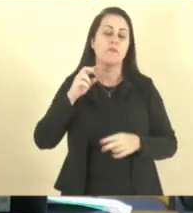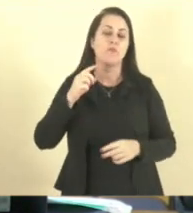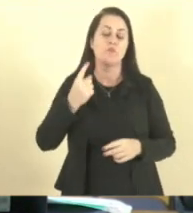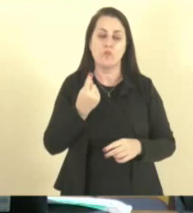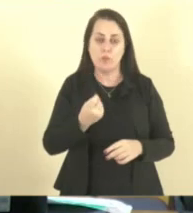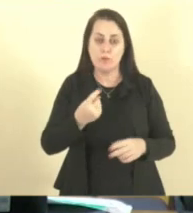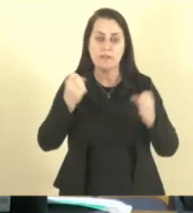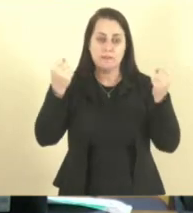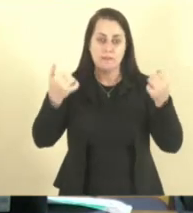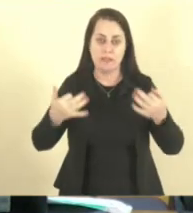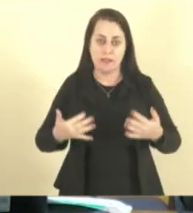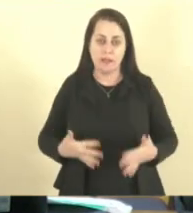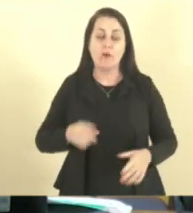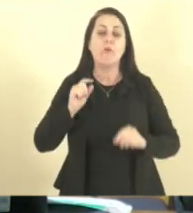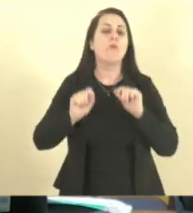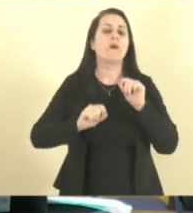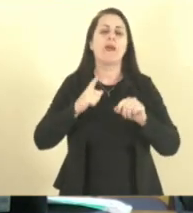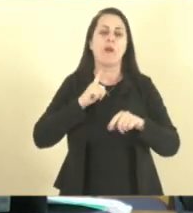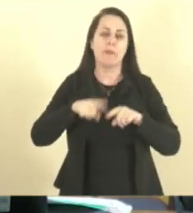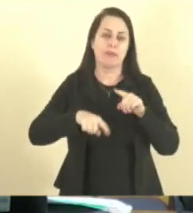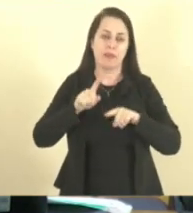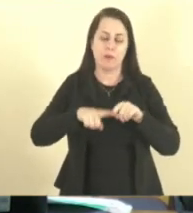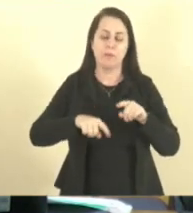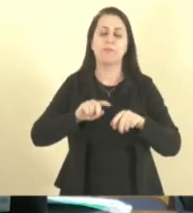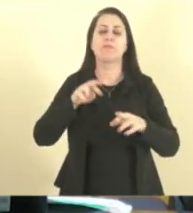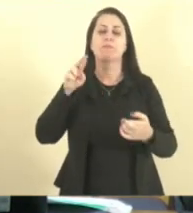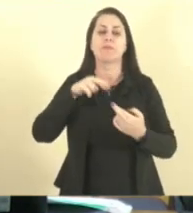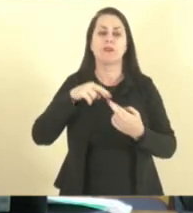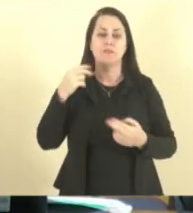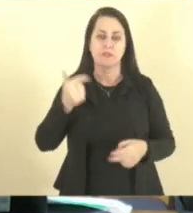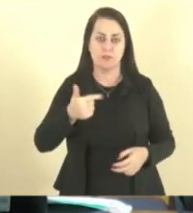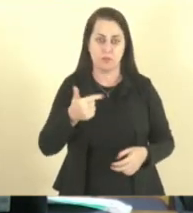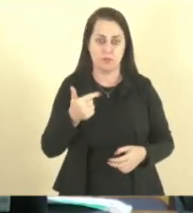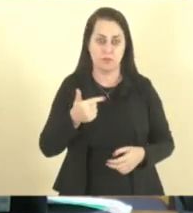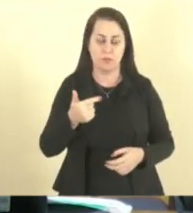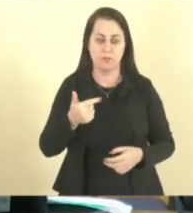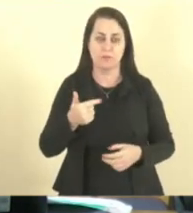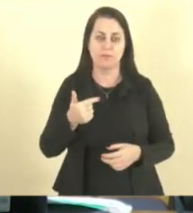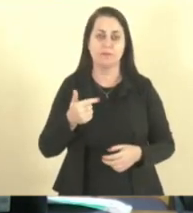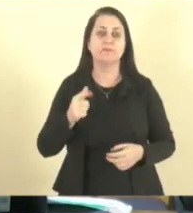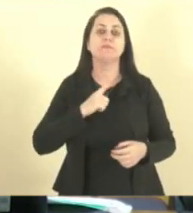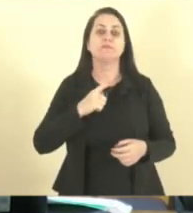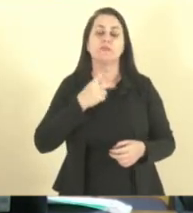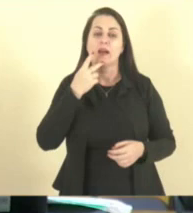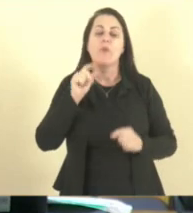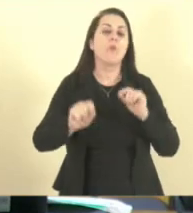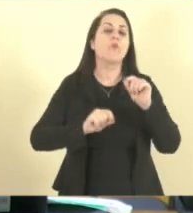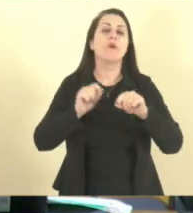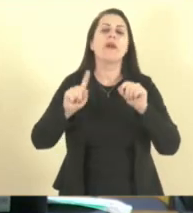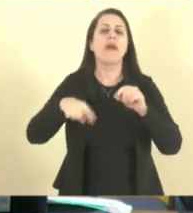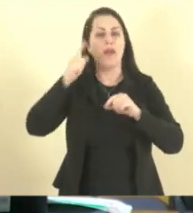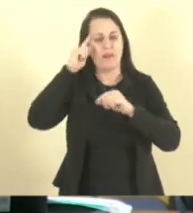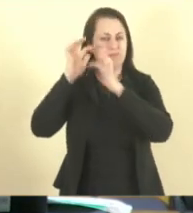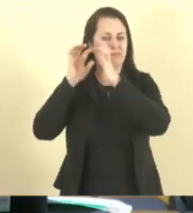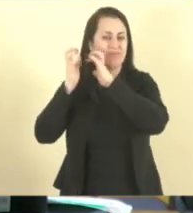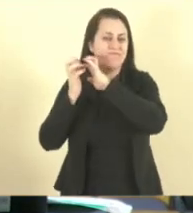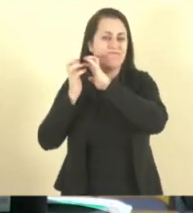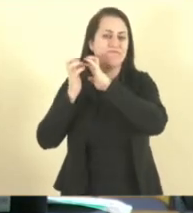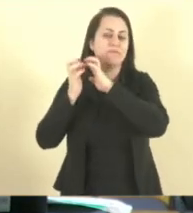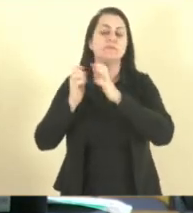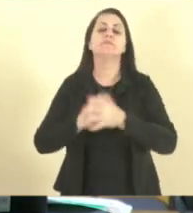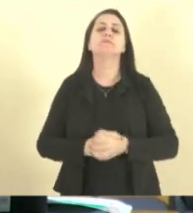explica o que é o equipamento. O parágrafo segundo, ele coloca o que são considerados os transtornos